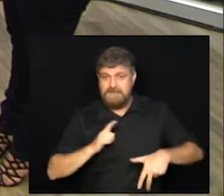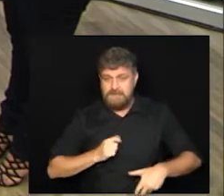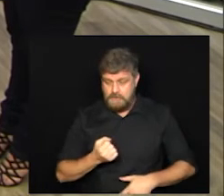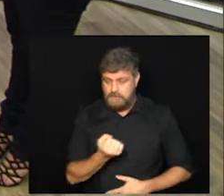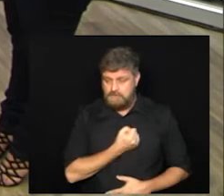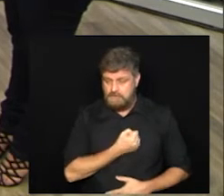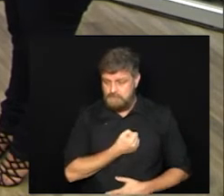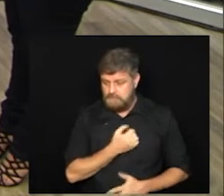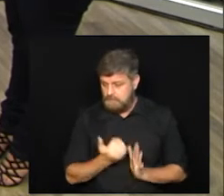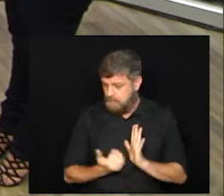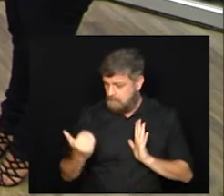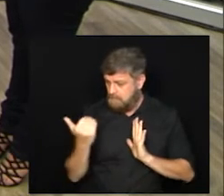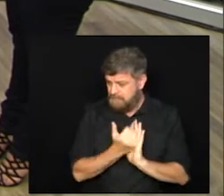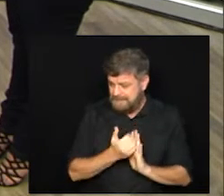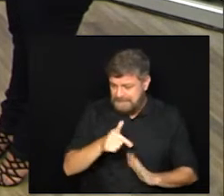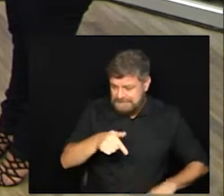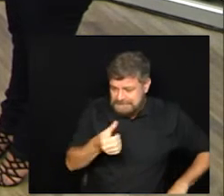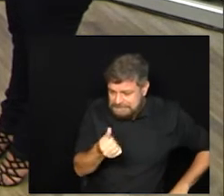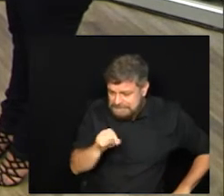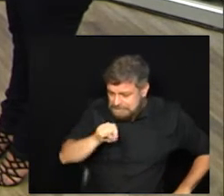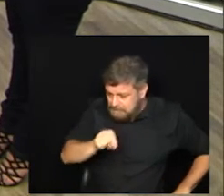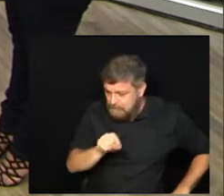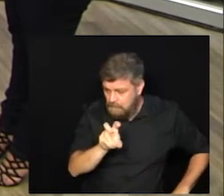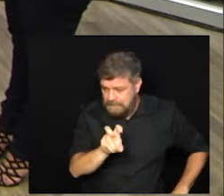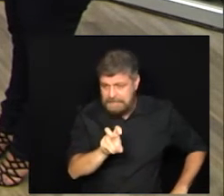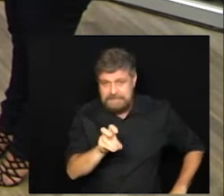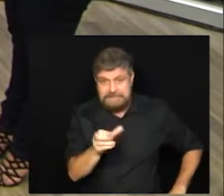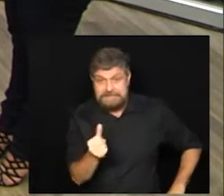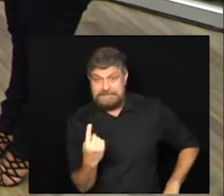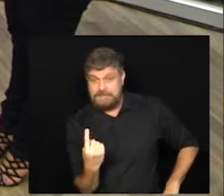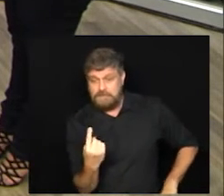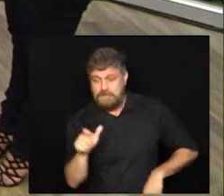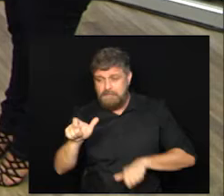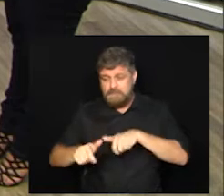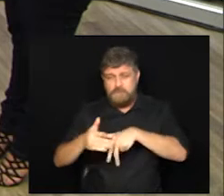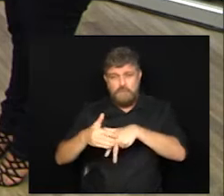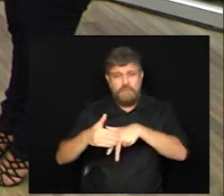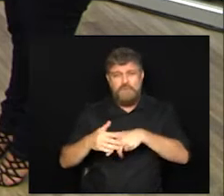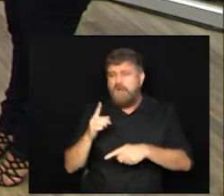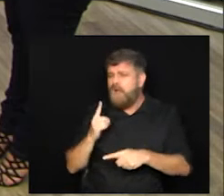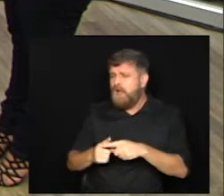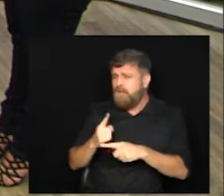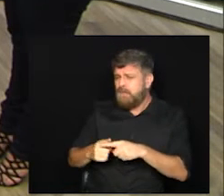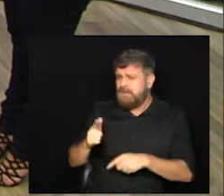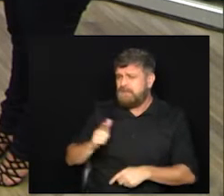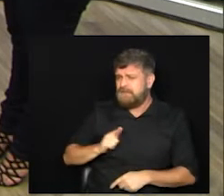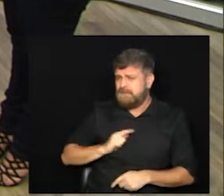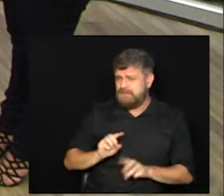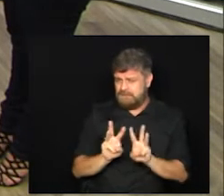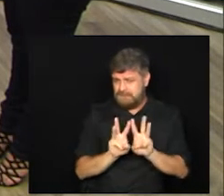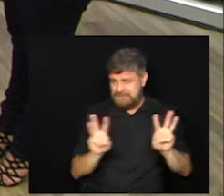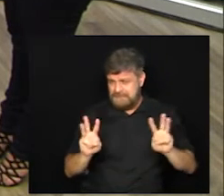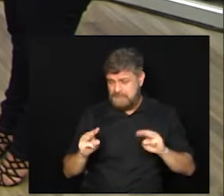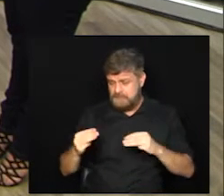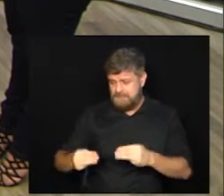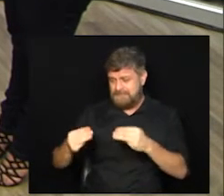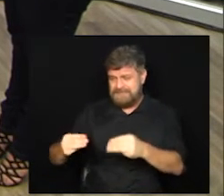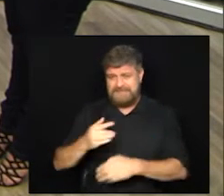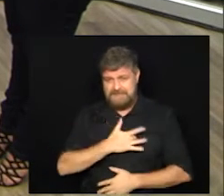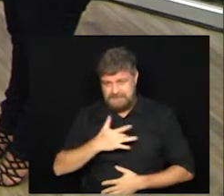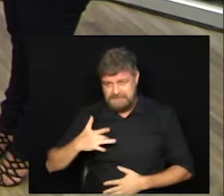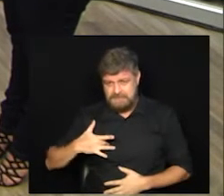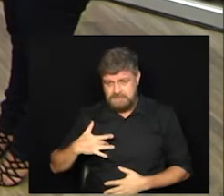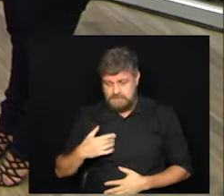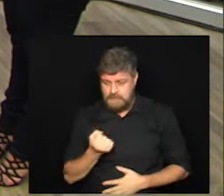agora para 76.561. É por causa do site do Ministério da Saúde, quando